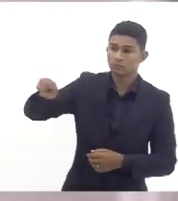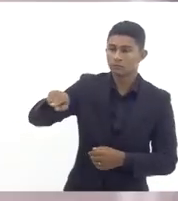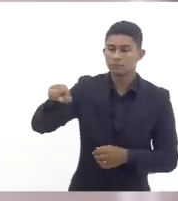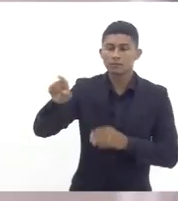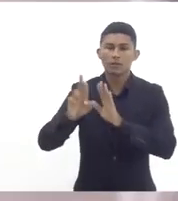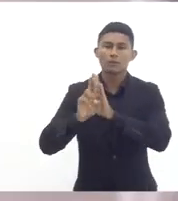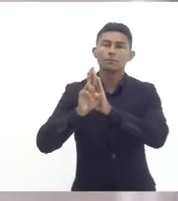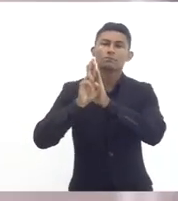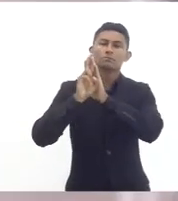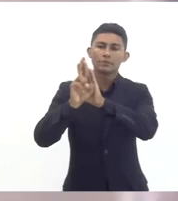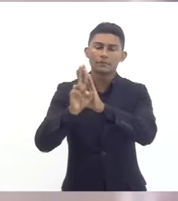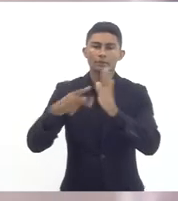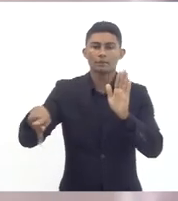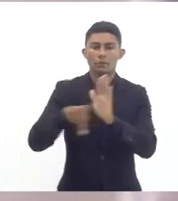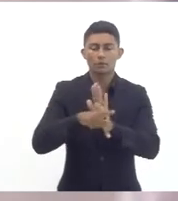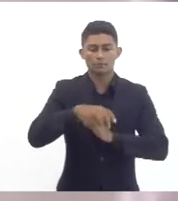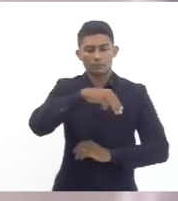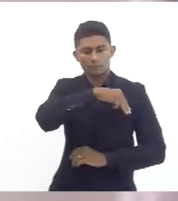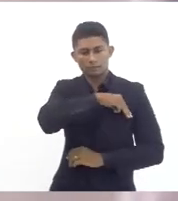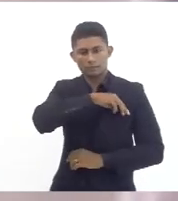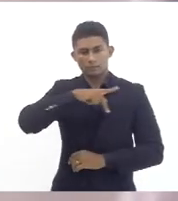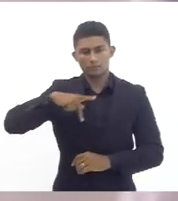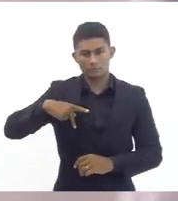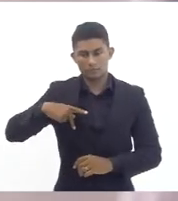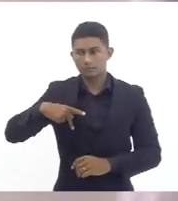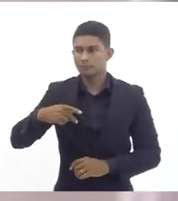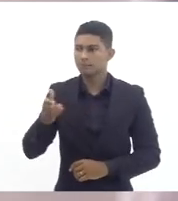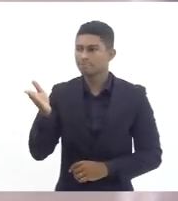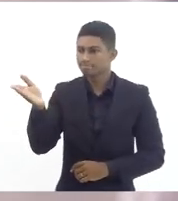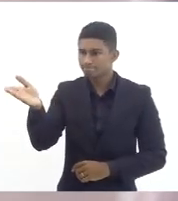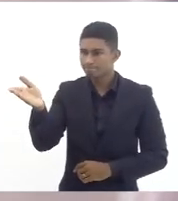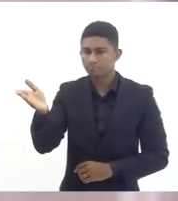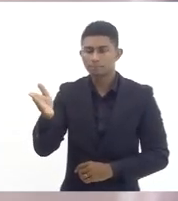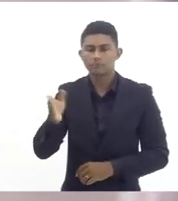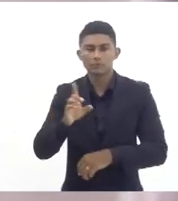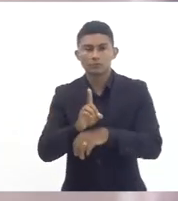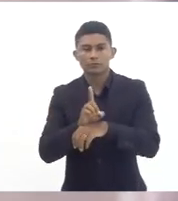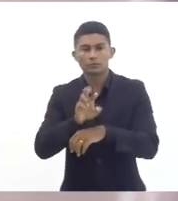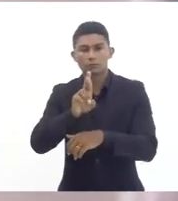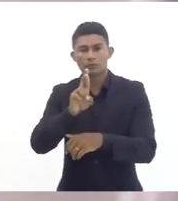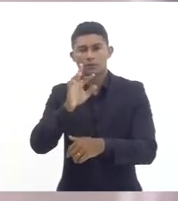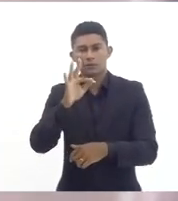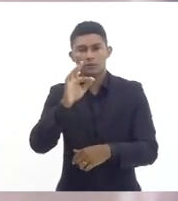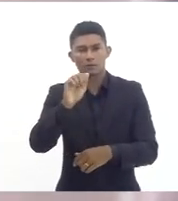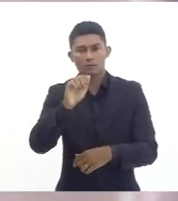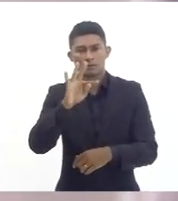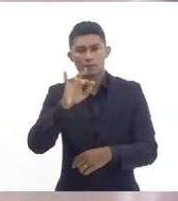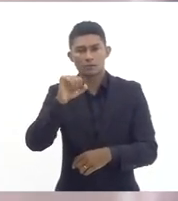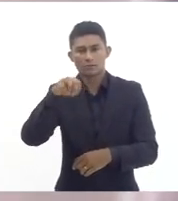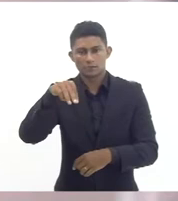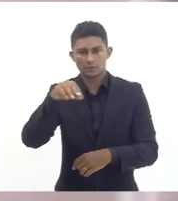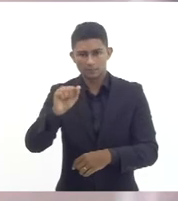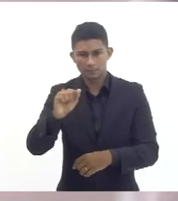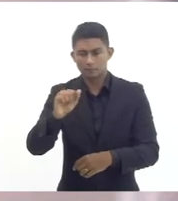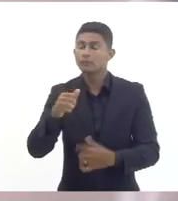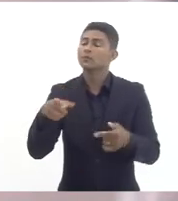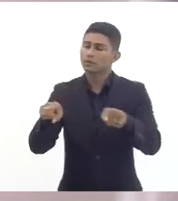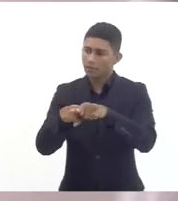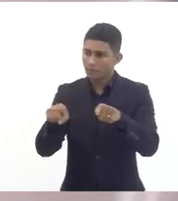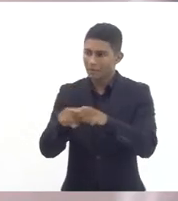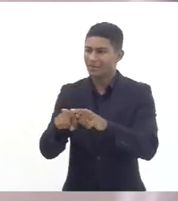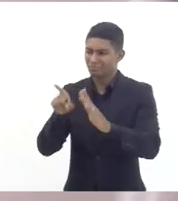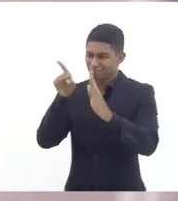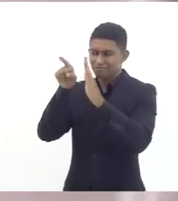representante do Ministério Público do CAO Educação a doutora Fátima Lima estendendo as questões que a gente levantou